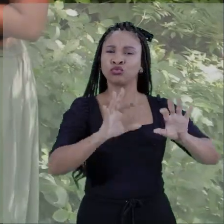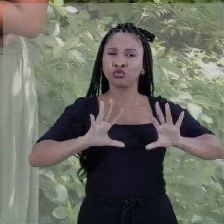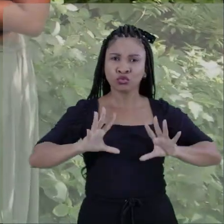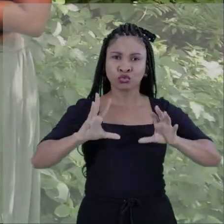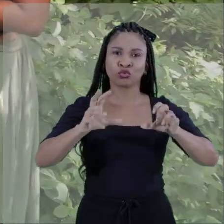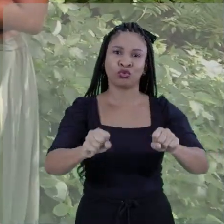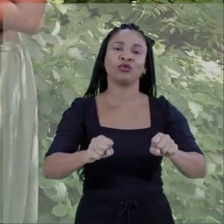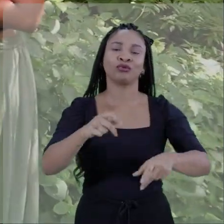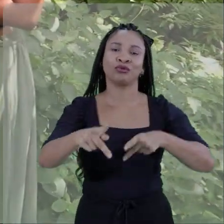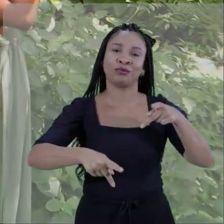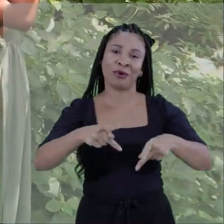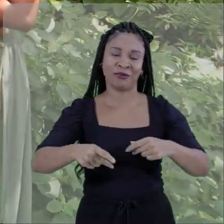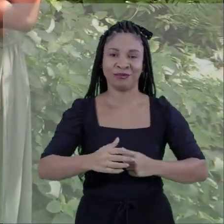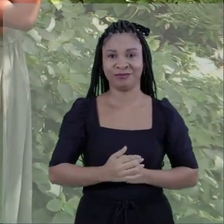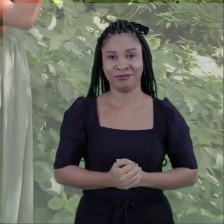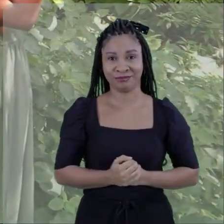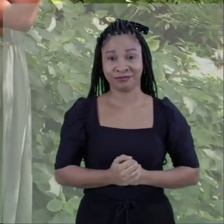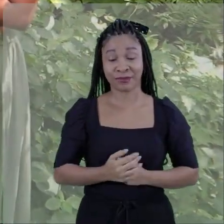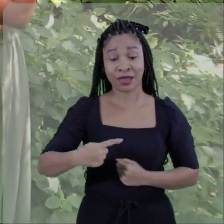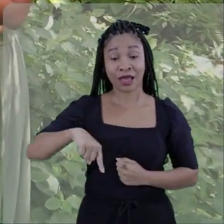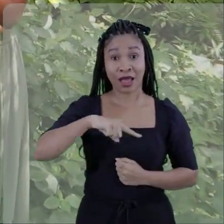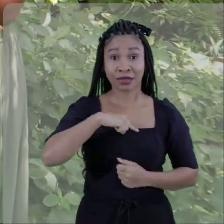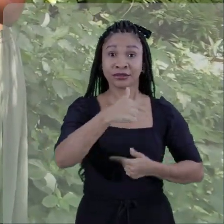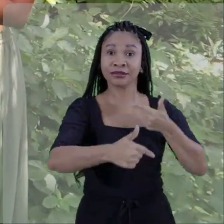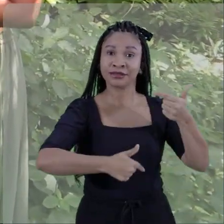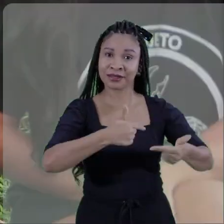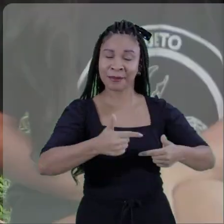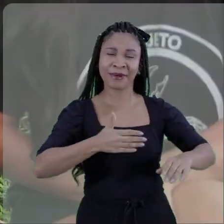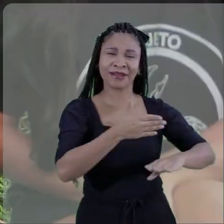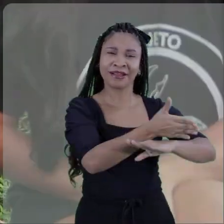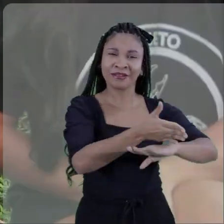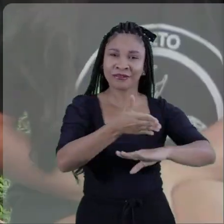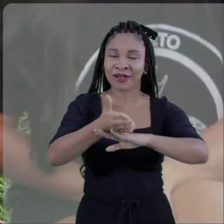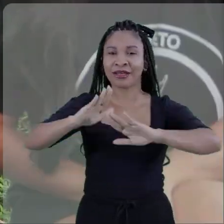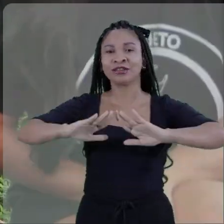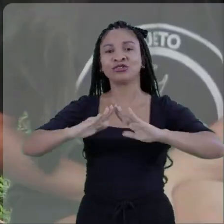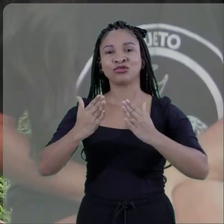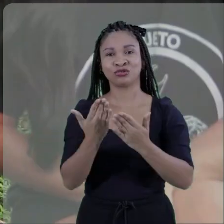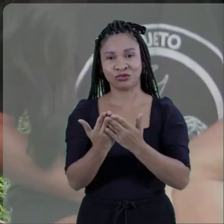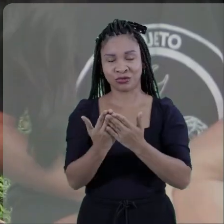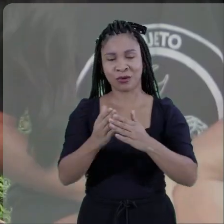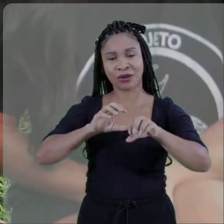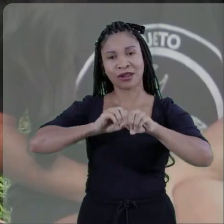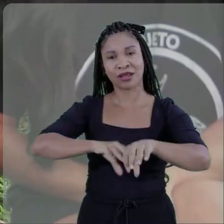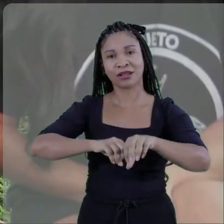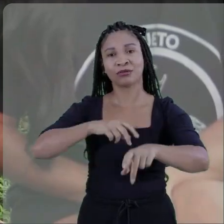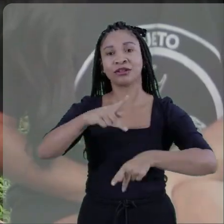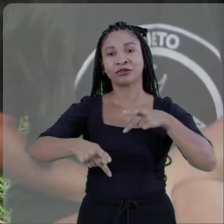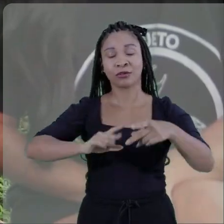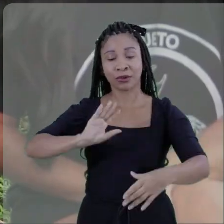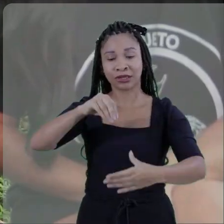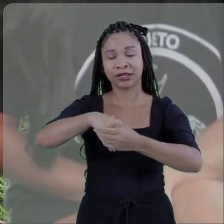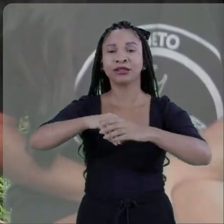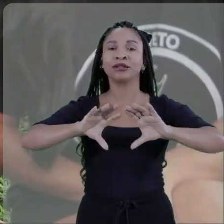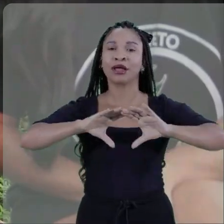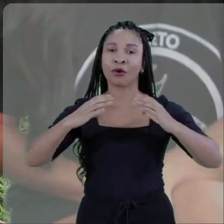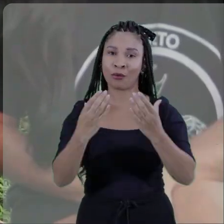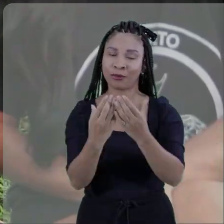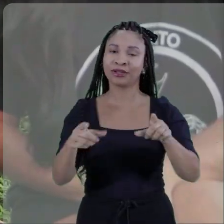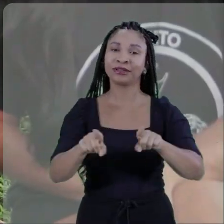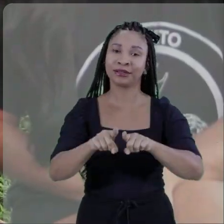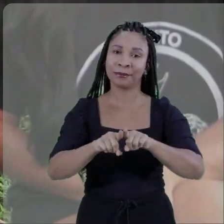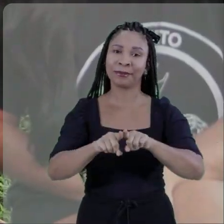todos os povos. A gente trabalha nas escolas e com educação popular também nas comunidades.